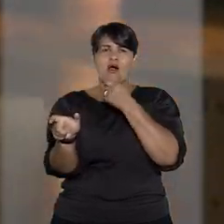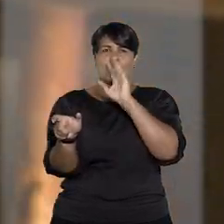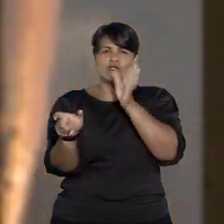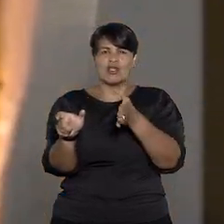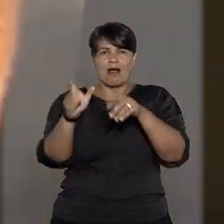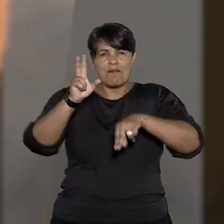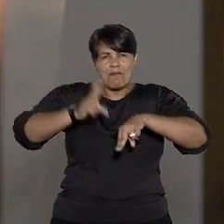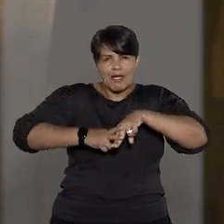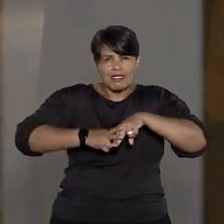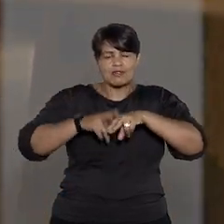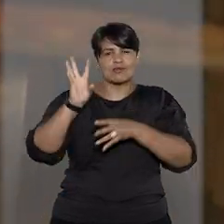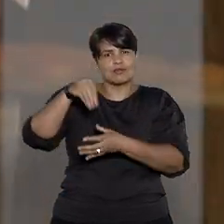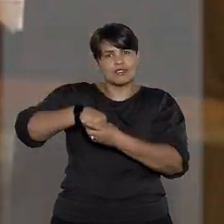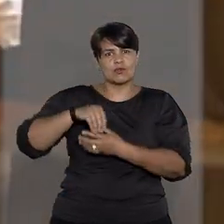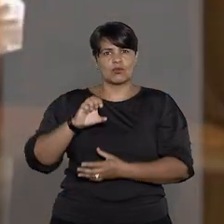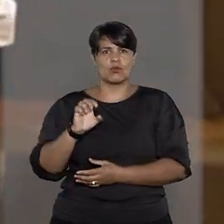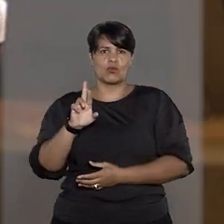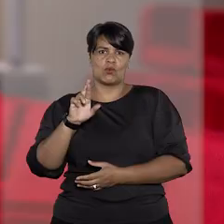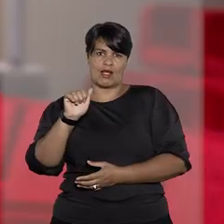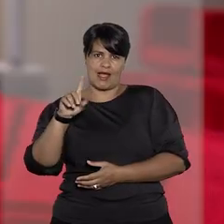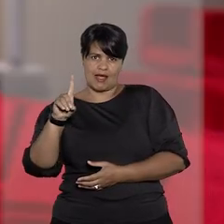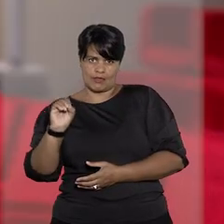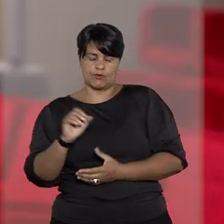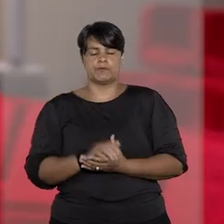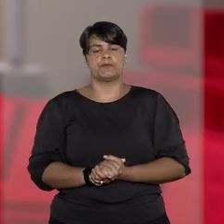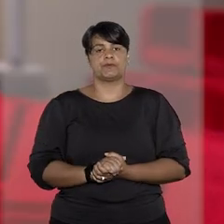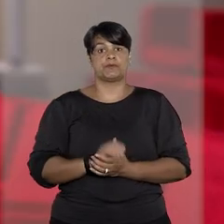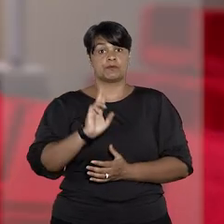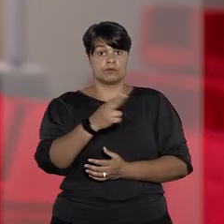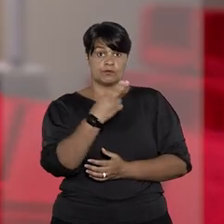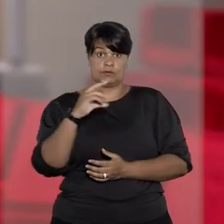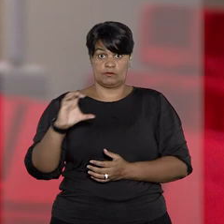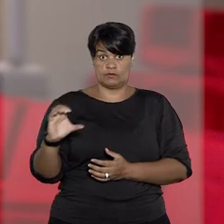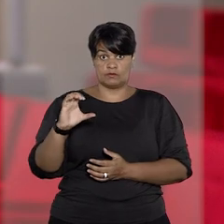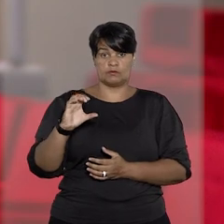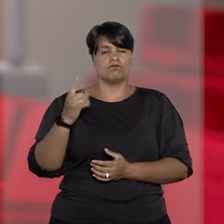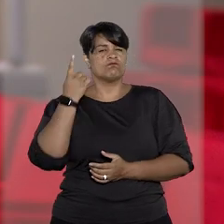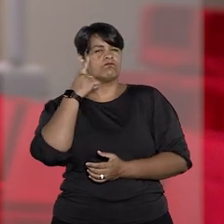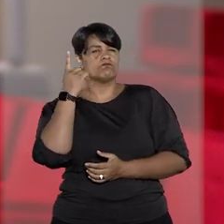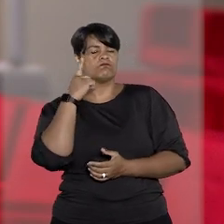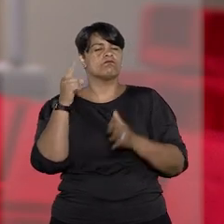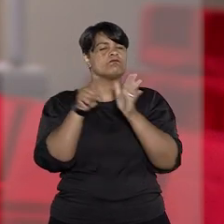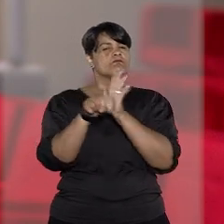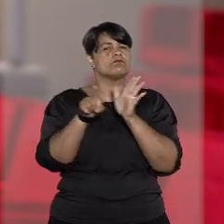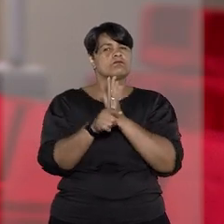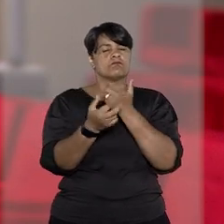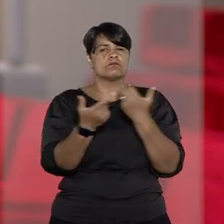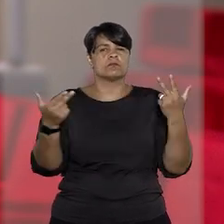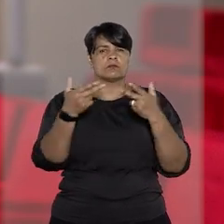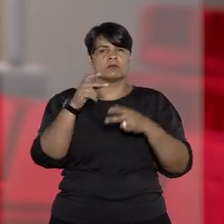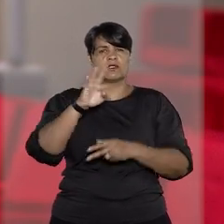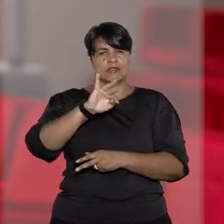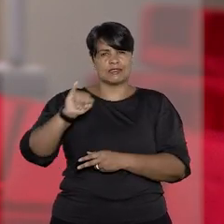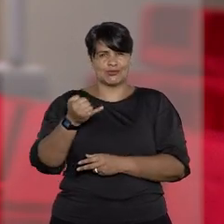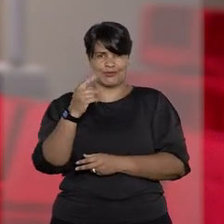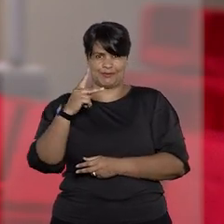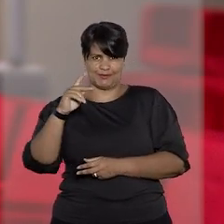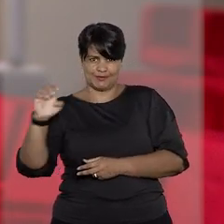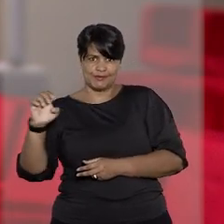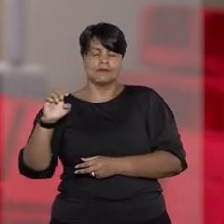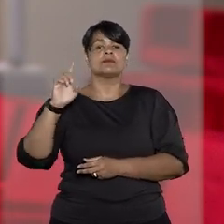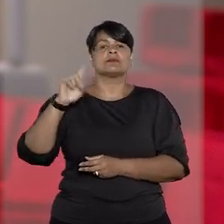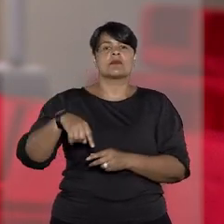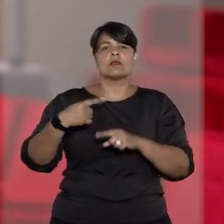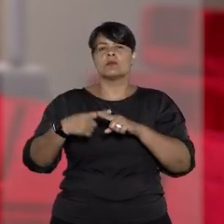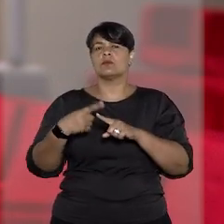esteve preso no Complexo Prisional do Curado. O habeas corpus questionou o acórdão do Tribunal Pernambucano que entendeu não se aplicar a